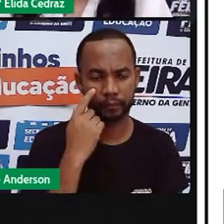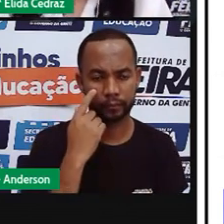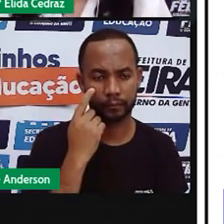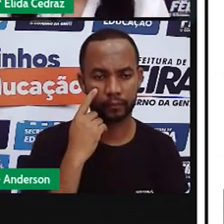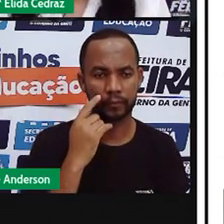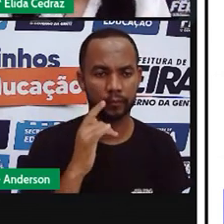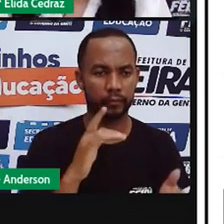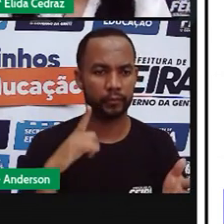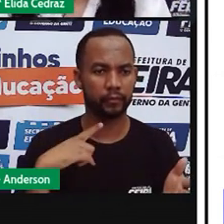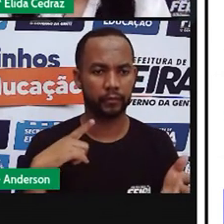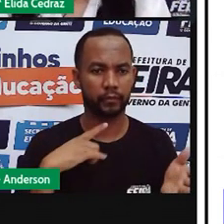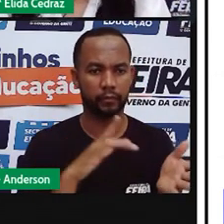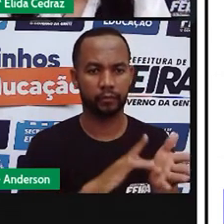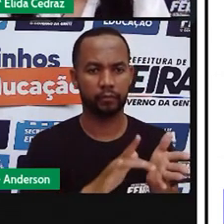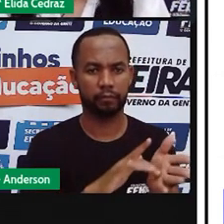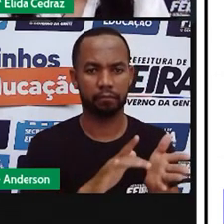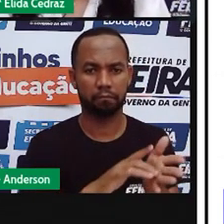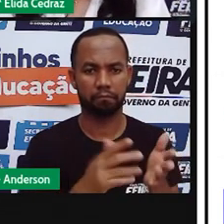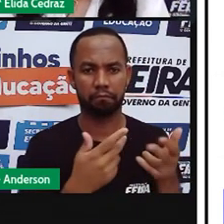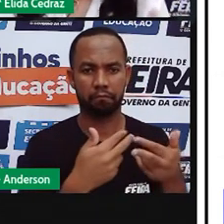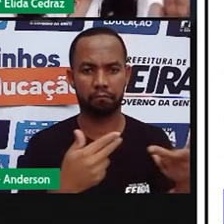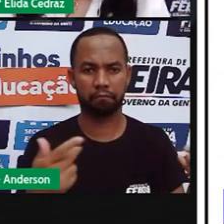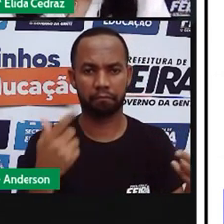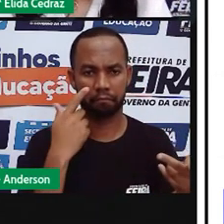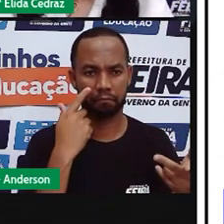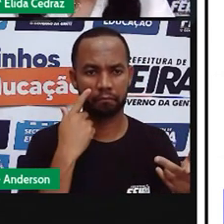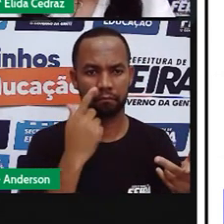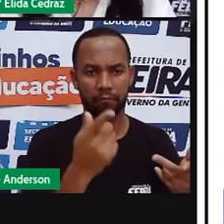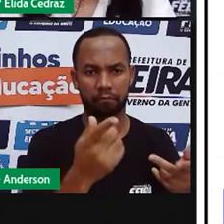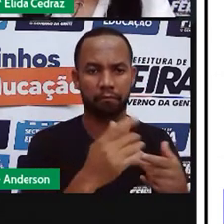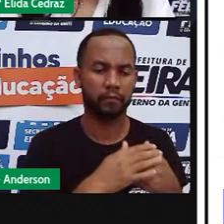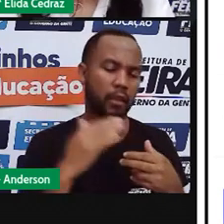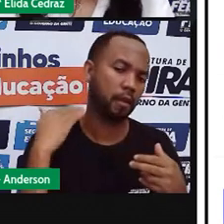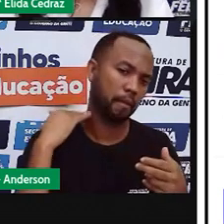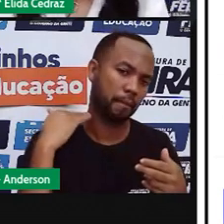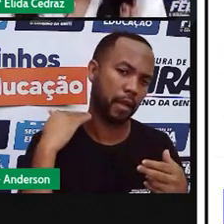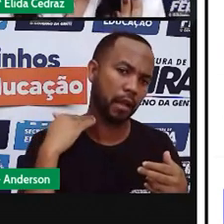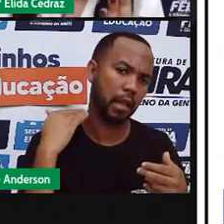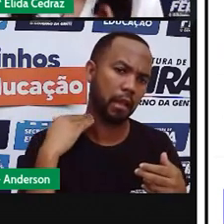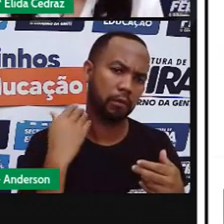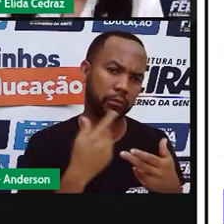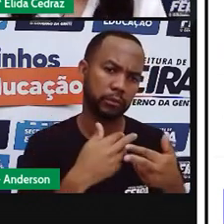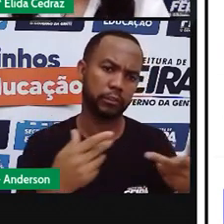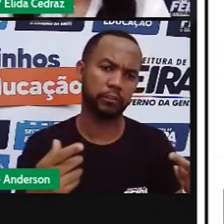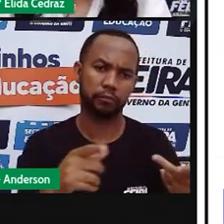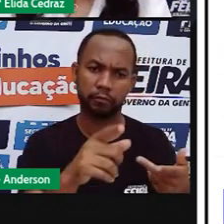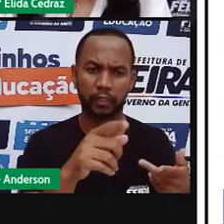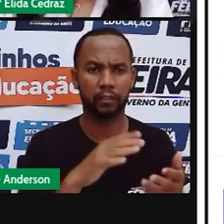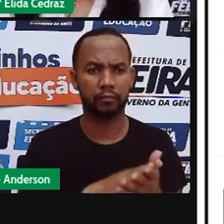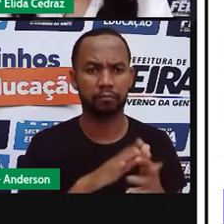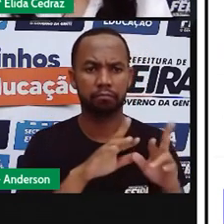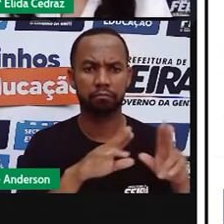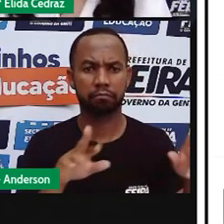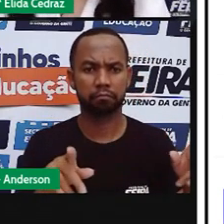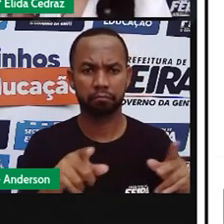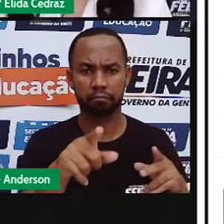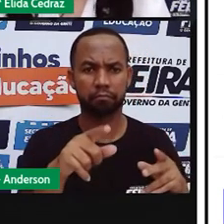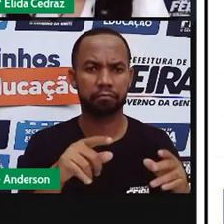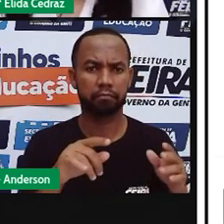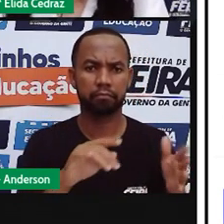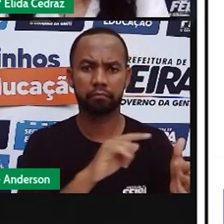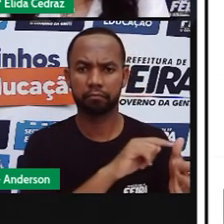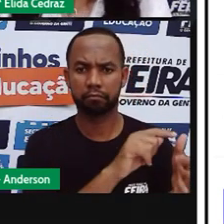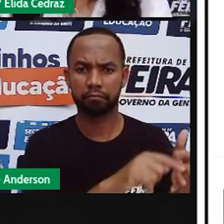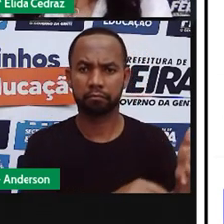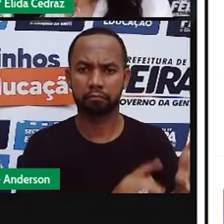aplicativos que a Pró acabou de falar. Nós temos aplicativos de banco, nós temos os aplicativos sociais e nós